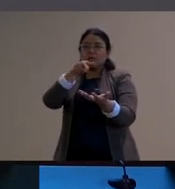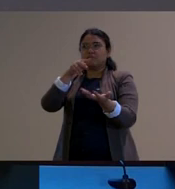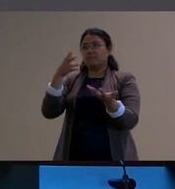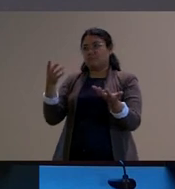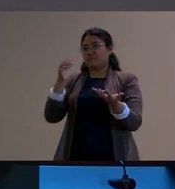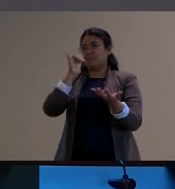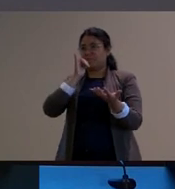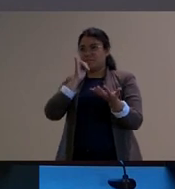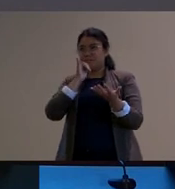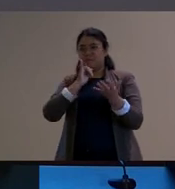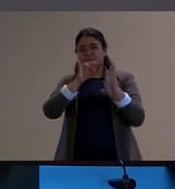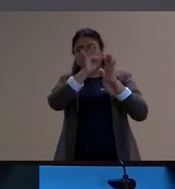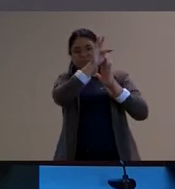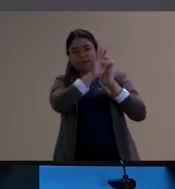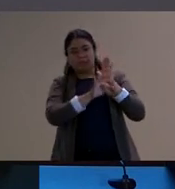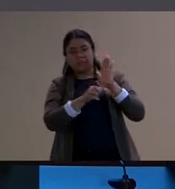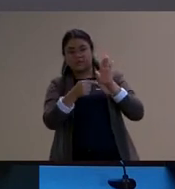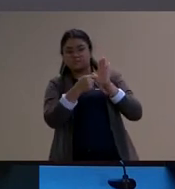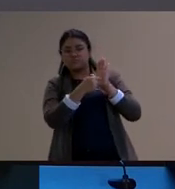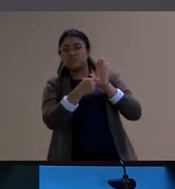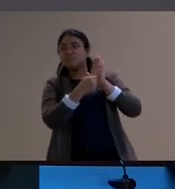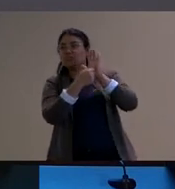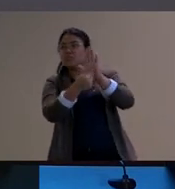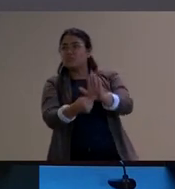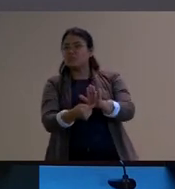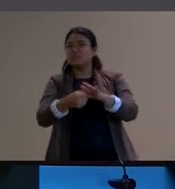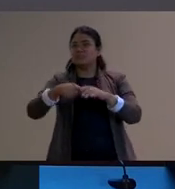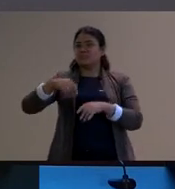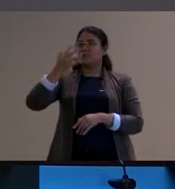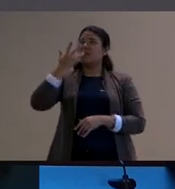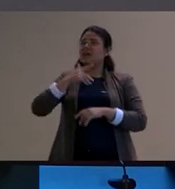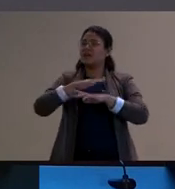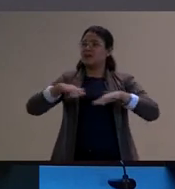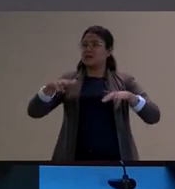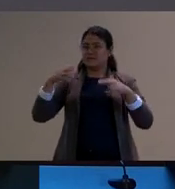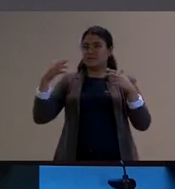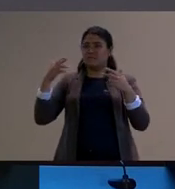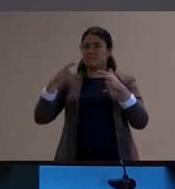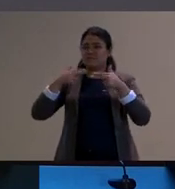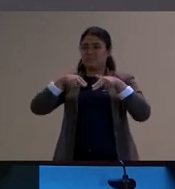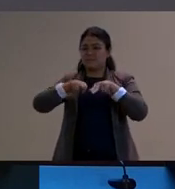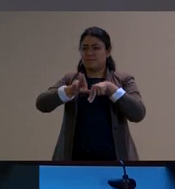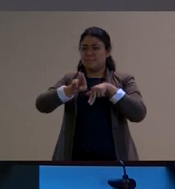abertura quando a criança está circulando por um parque ela